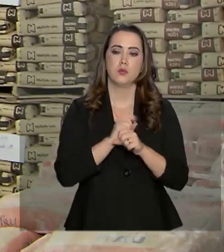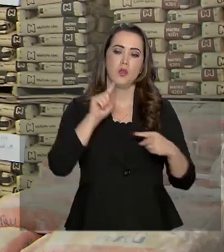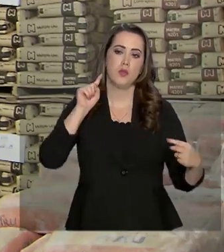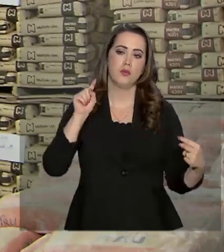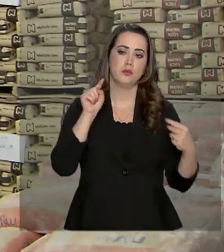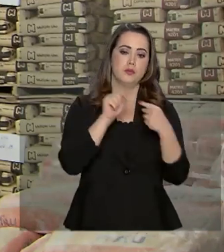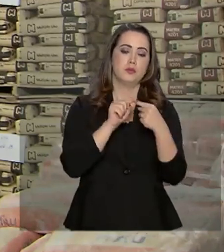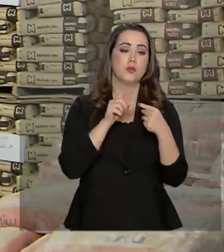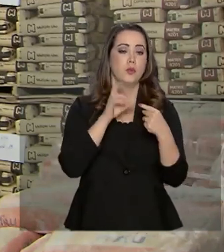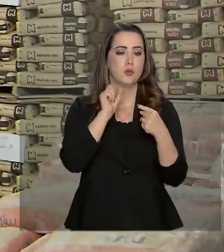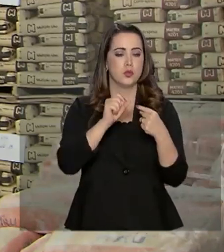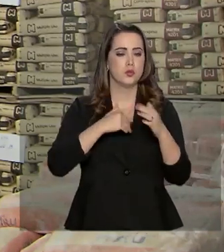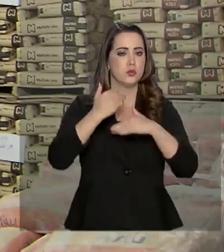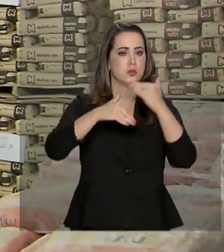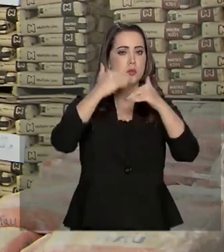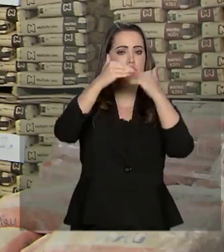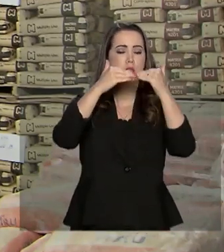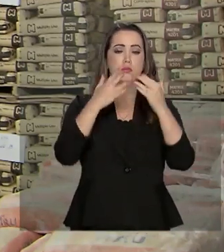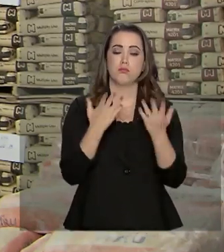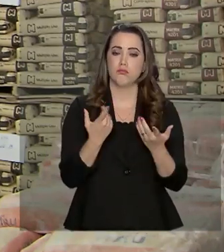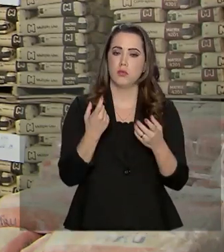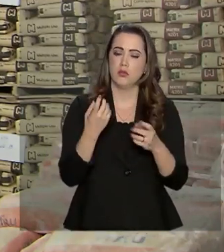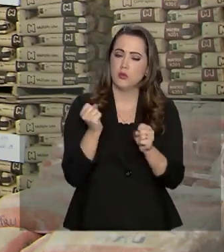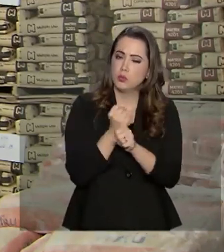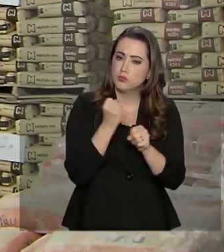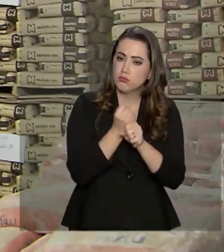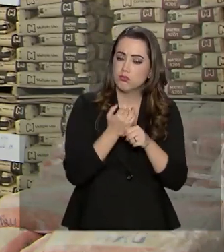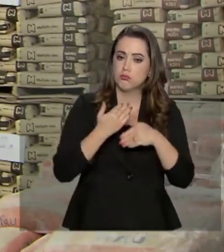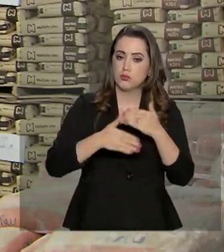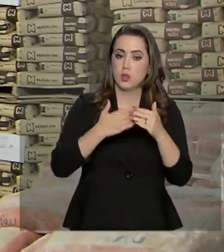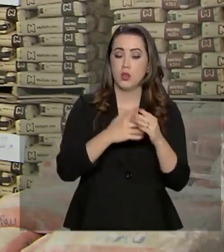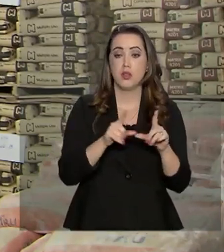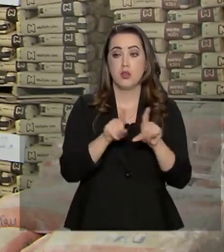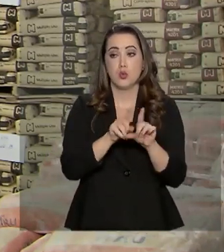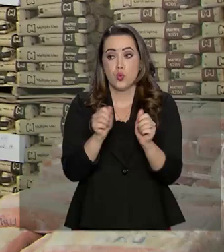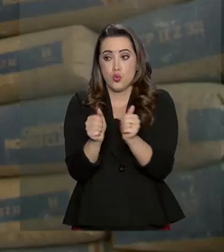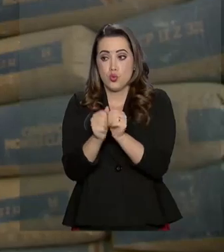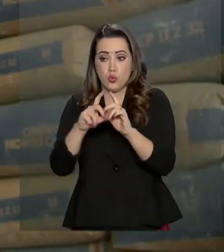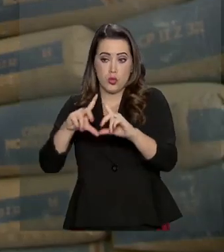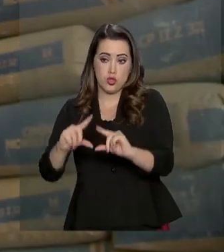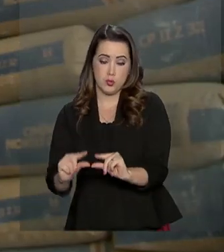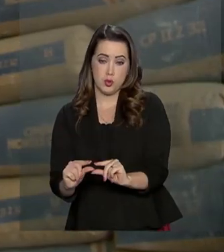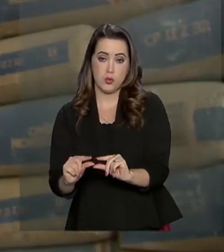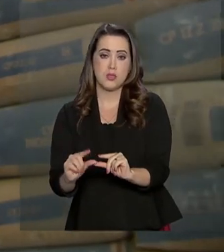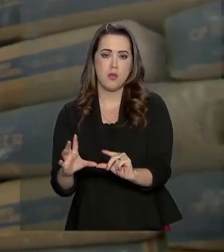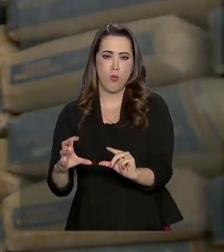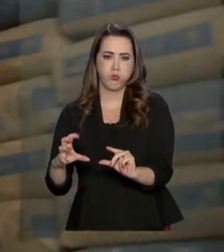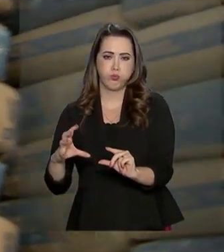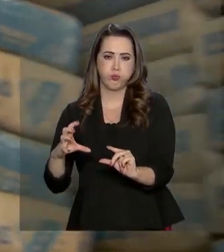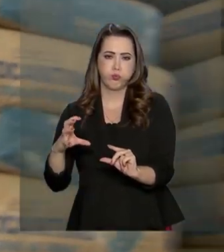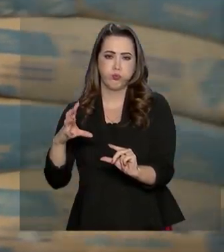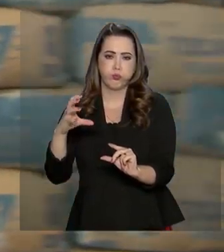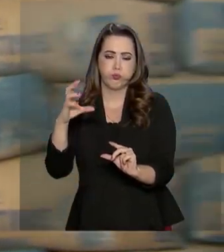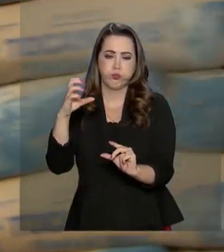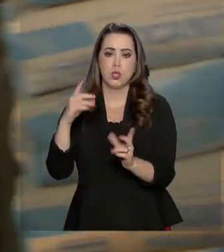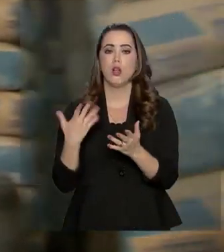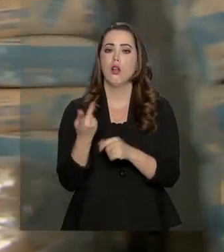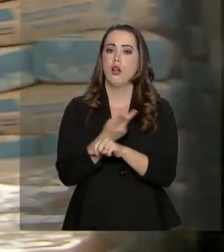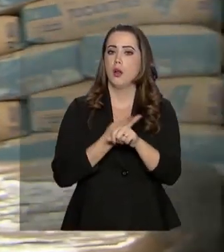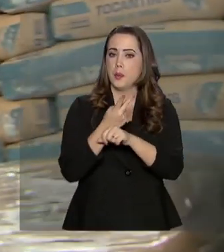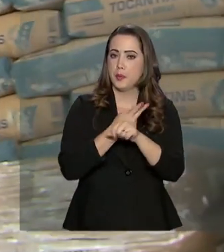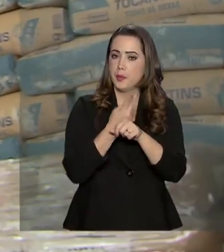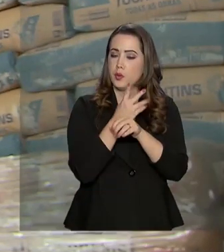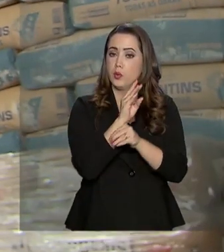meta de aumentar a produção de cimento, aliada à queda na emissão de carbono, busca sustentabilidade e também